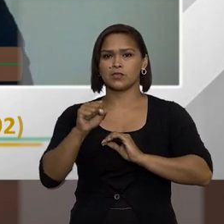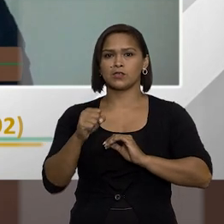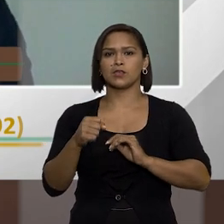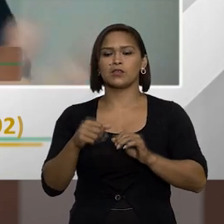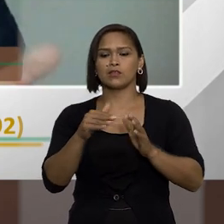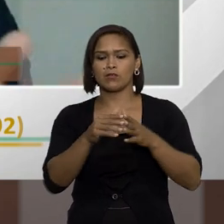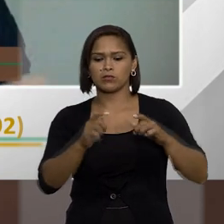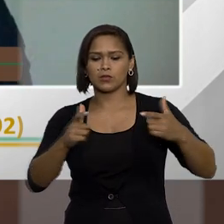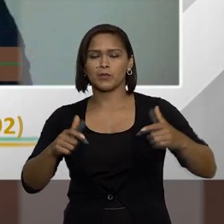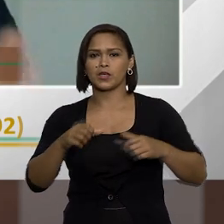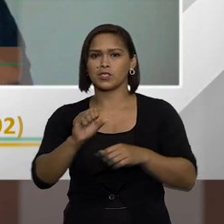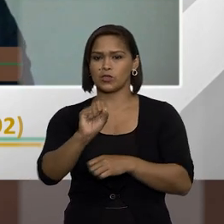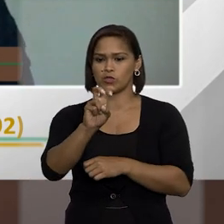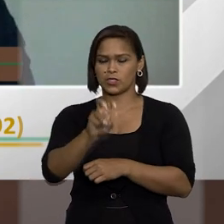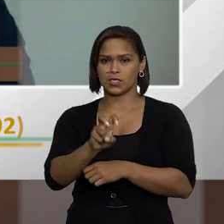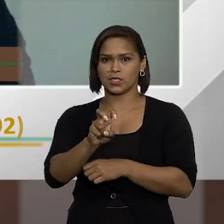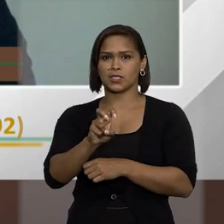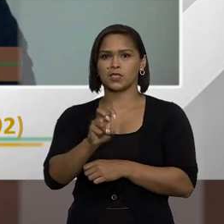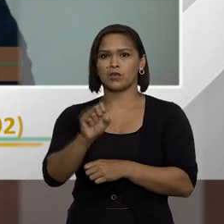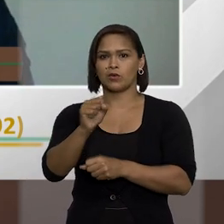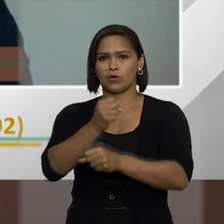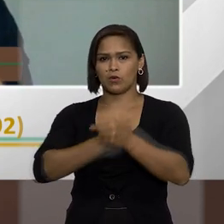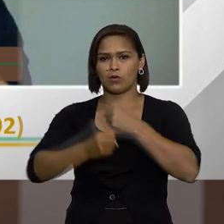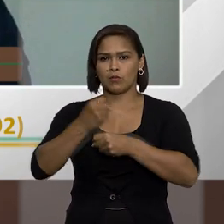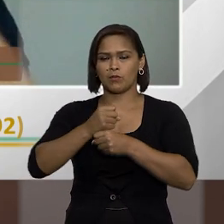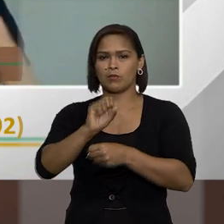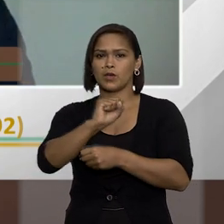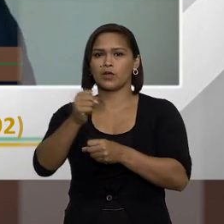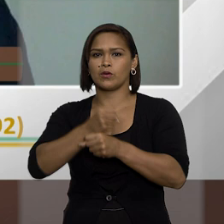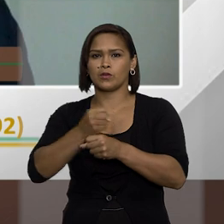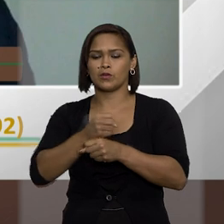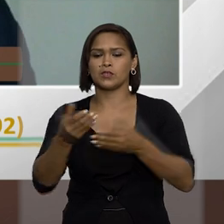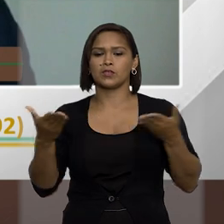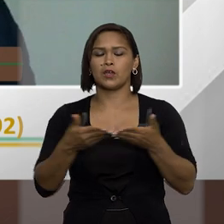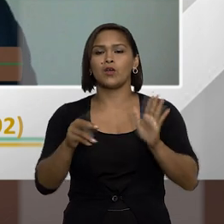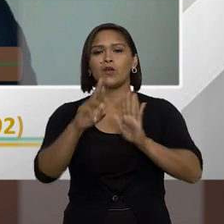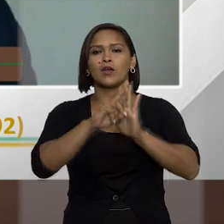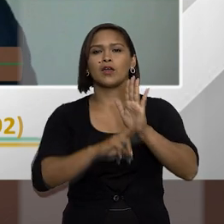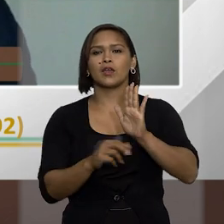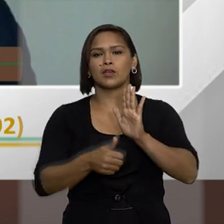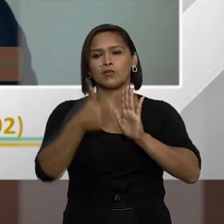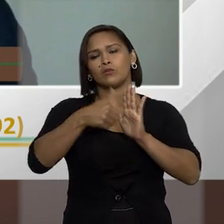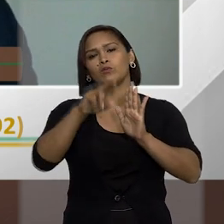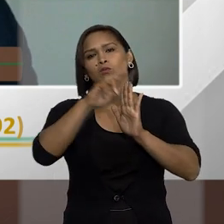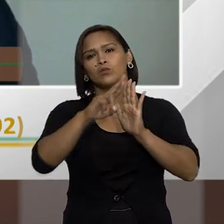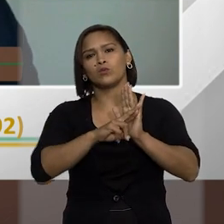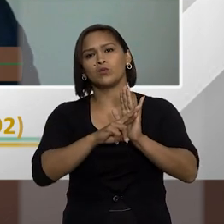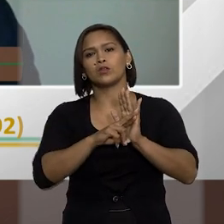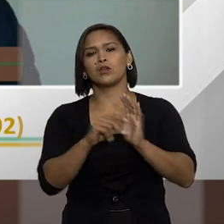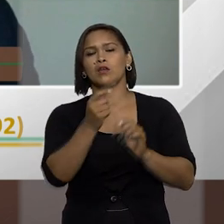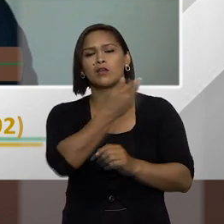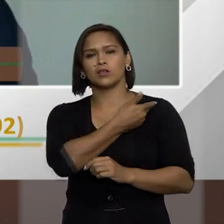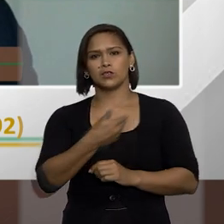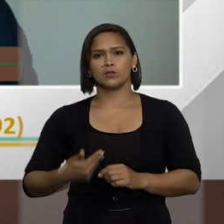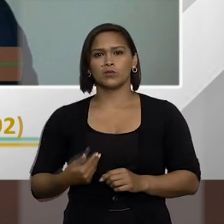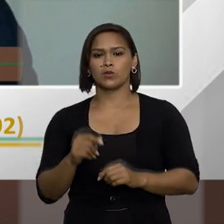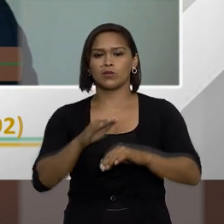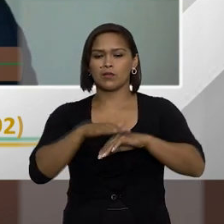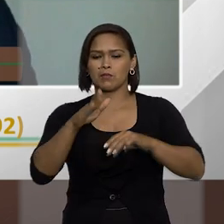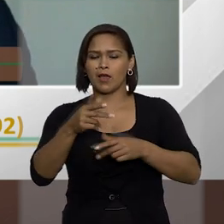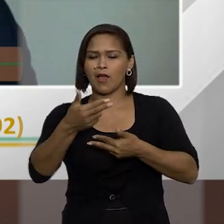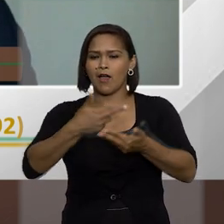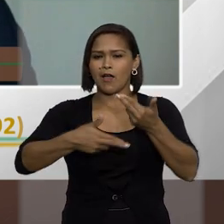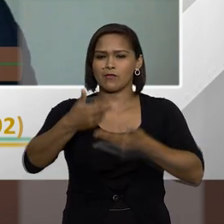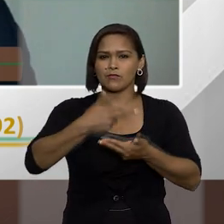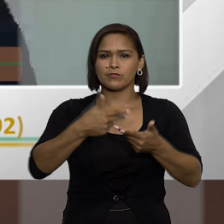houve uma ampliação do prazo de cinco para oito anos e agora existe uma única regra para agentes públicos nas